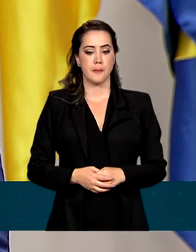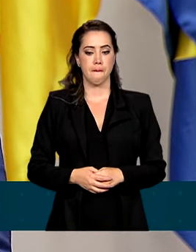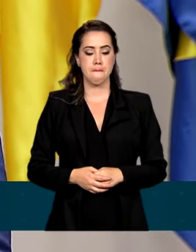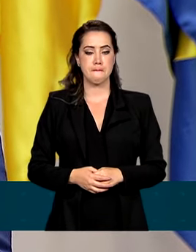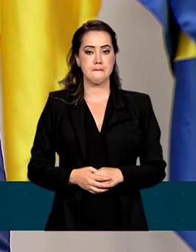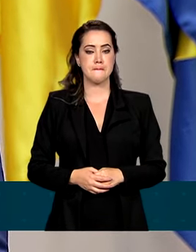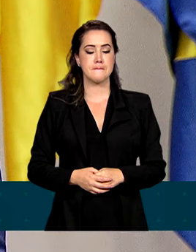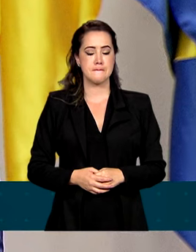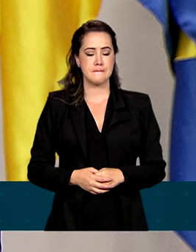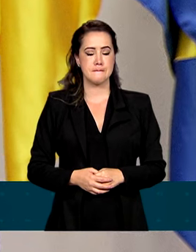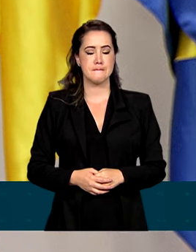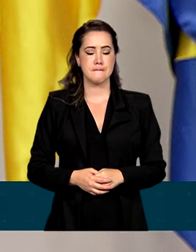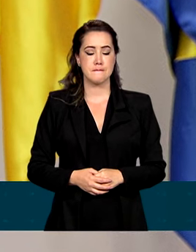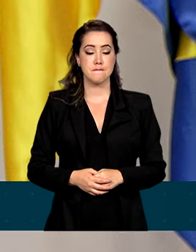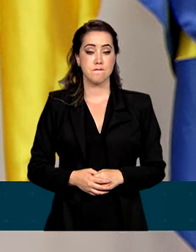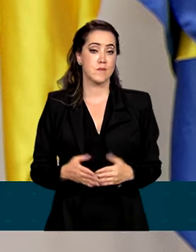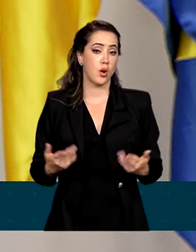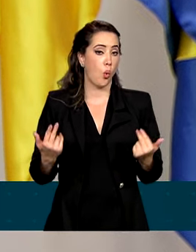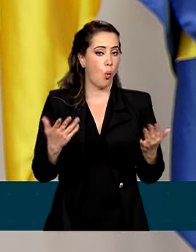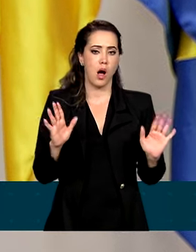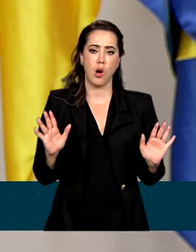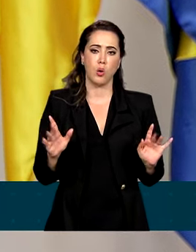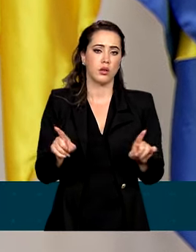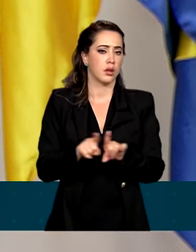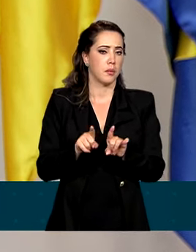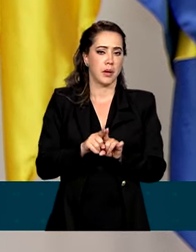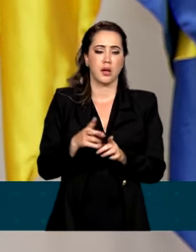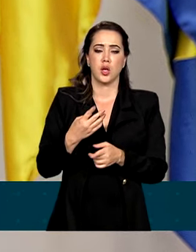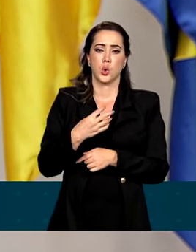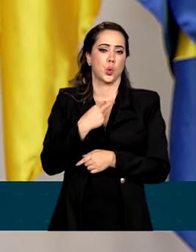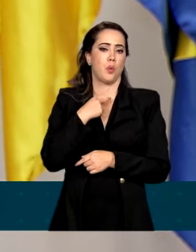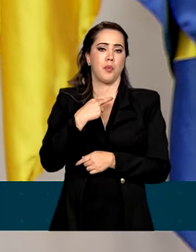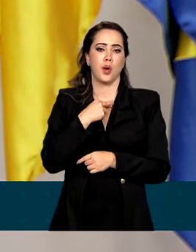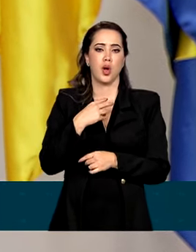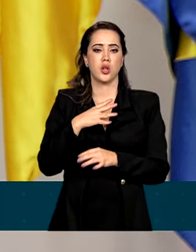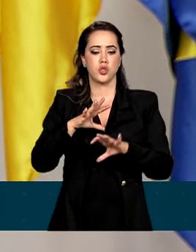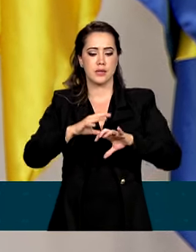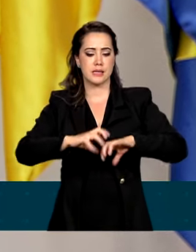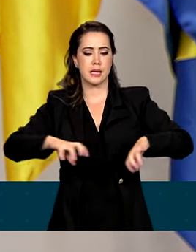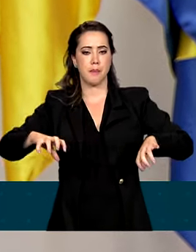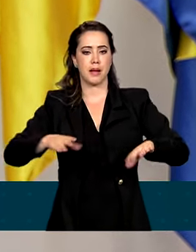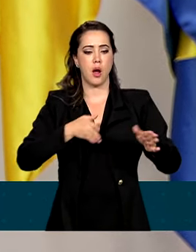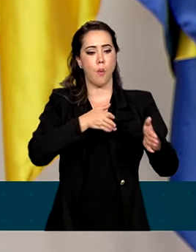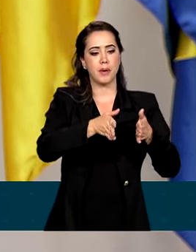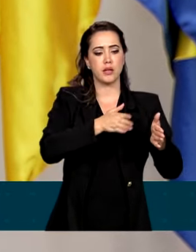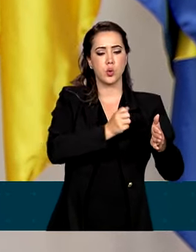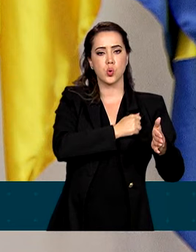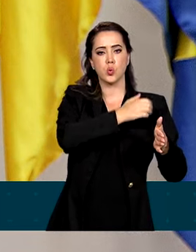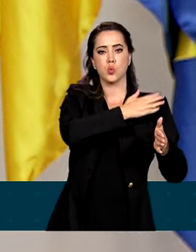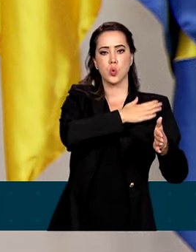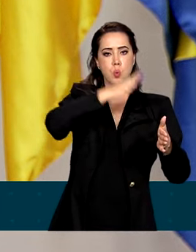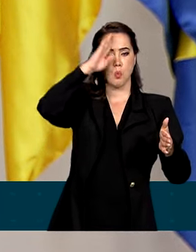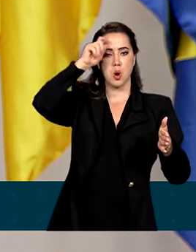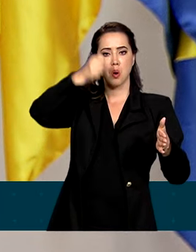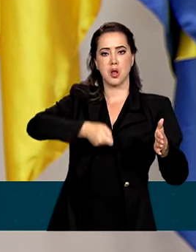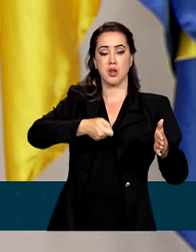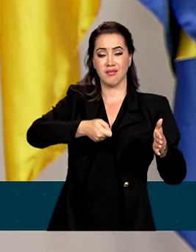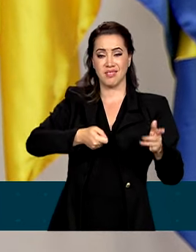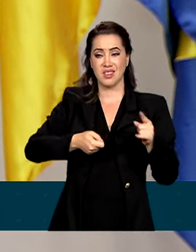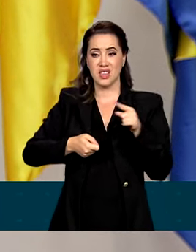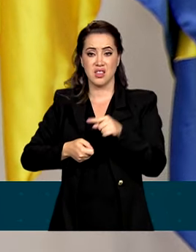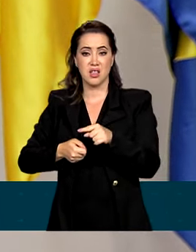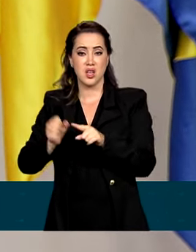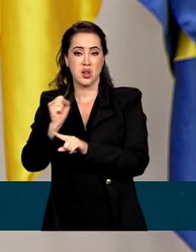E, no mesmo sentido, não é possível dissociar, como eu já disse aqui antes, o período autoritário e a reprodução de uma sociedade